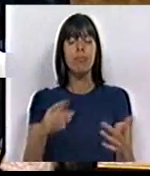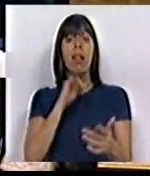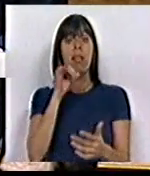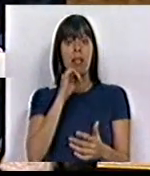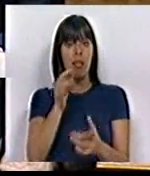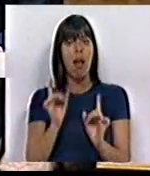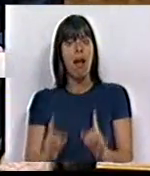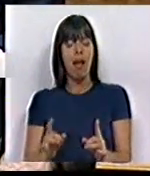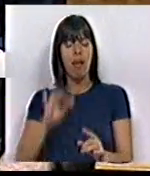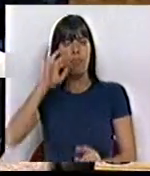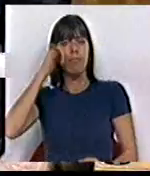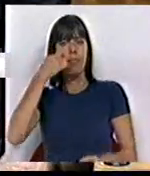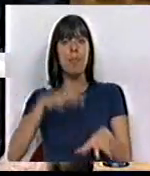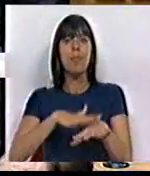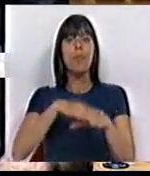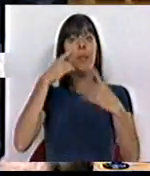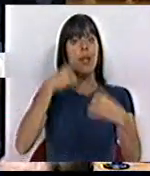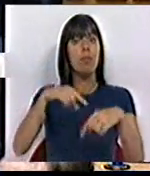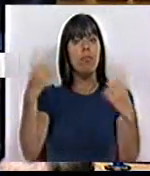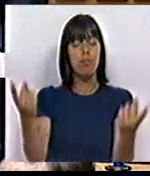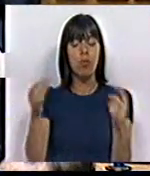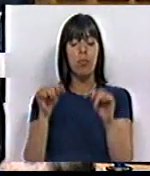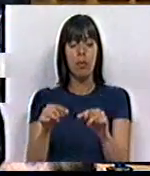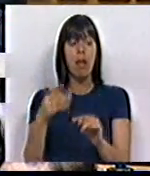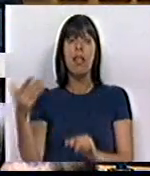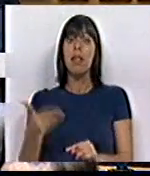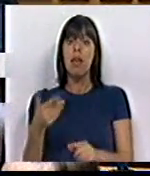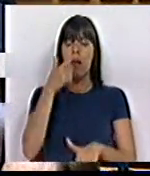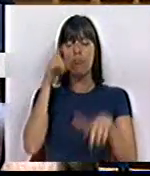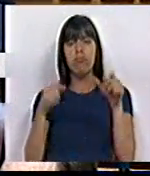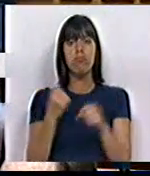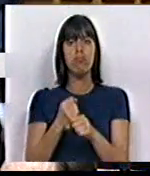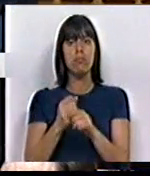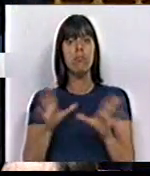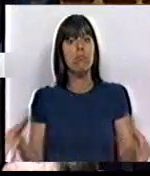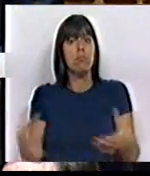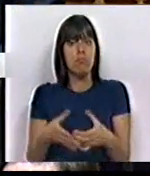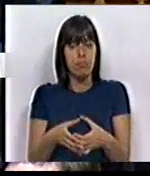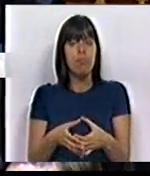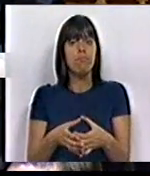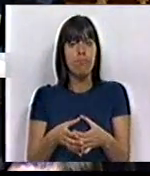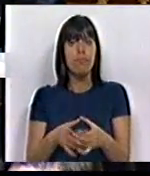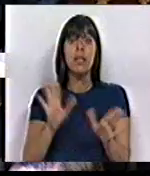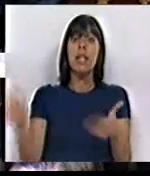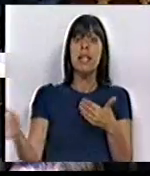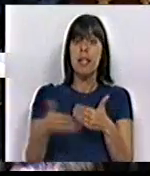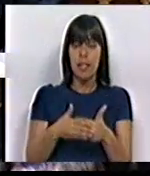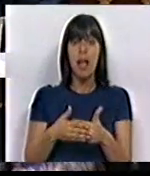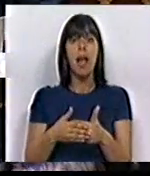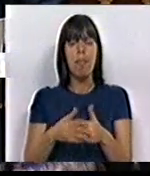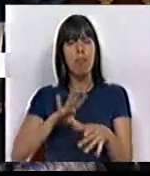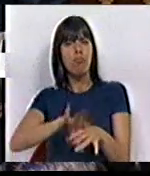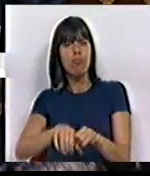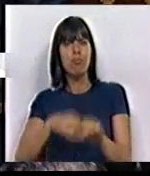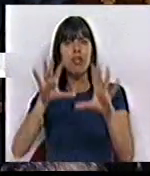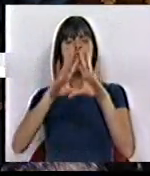Sucedem-se os ataques à administração pública, aos direitos dos trabalhadores e das populações, com encerramentos e